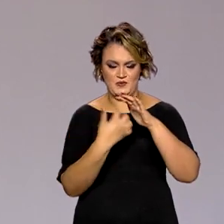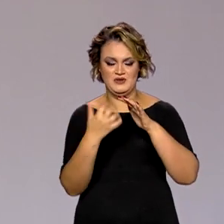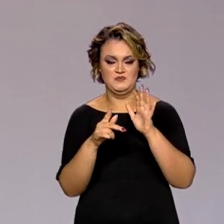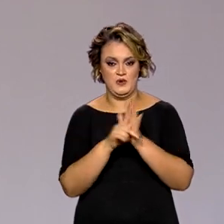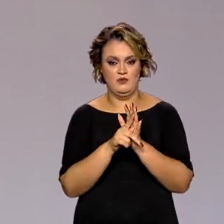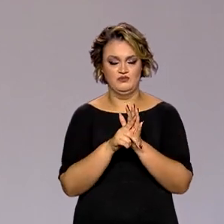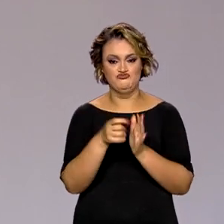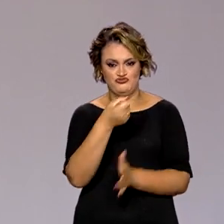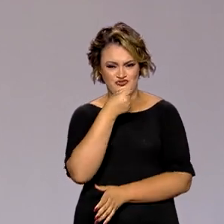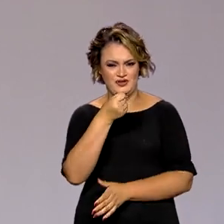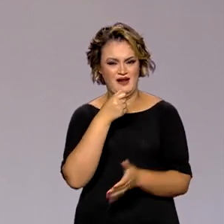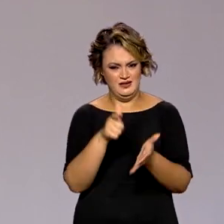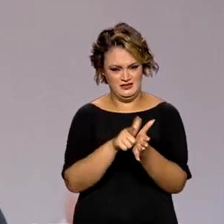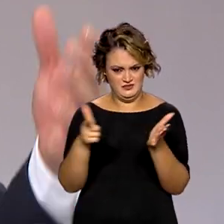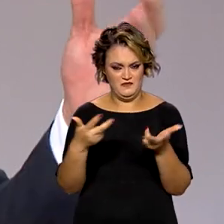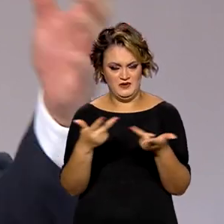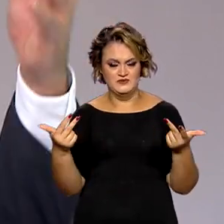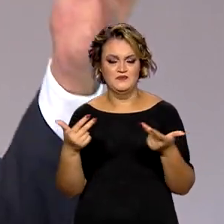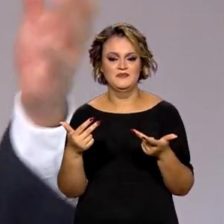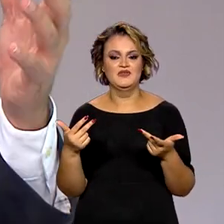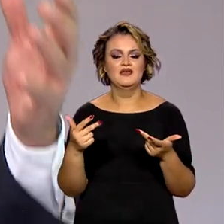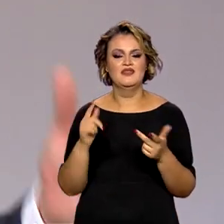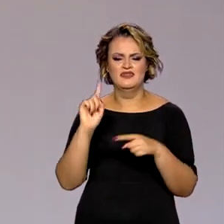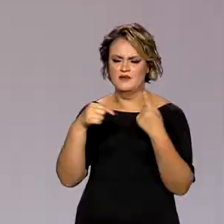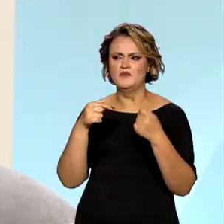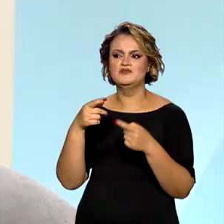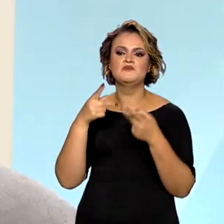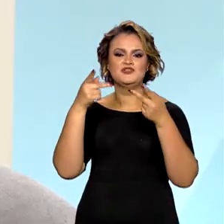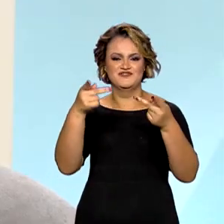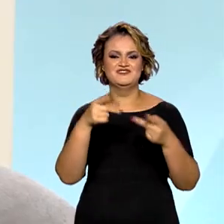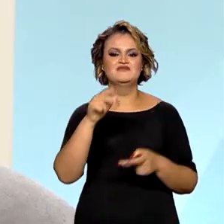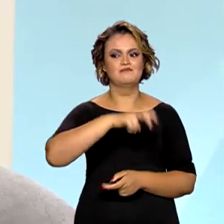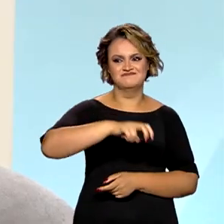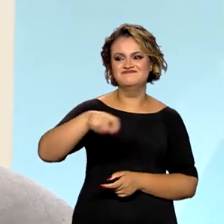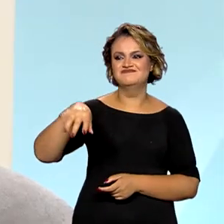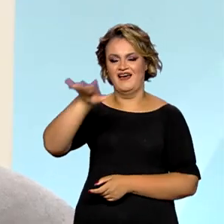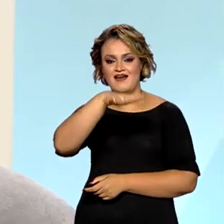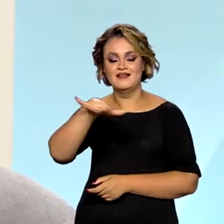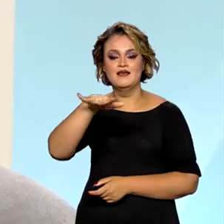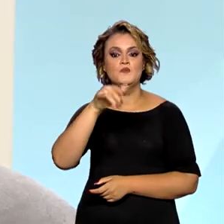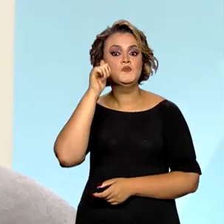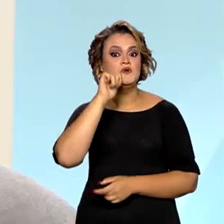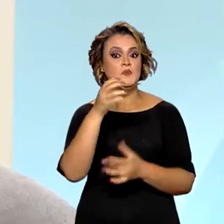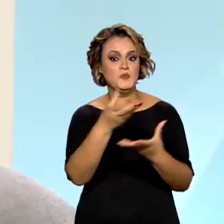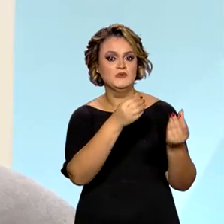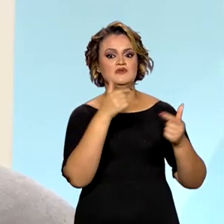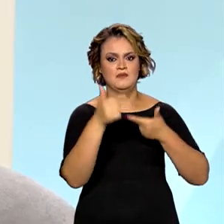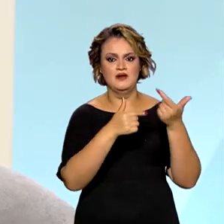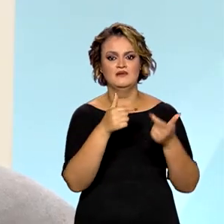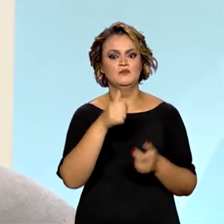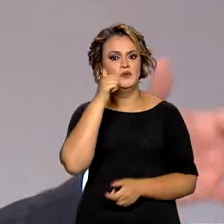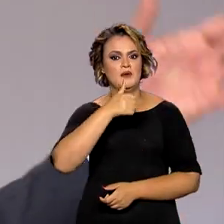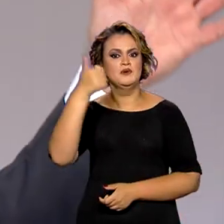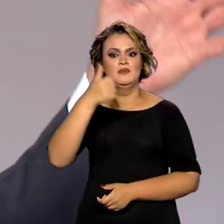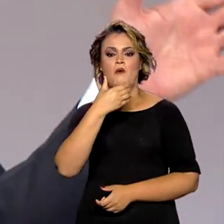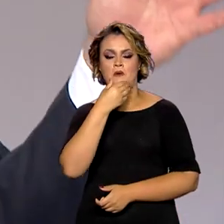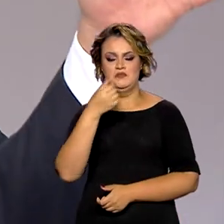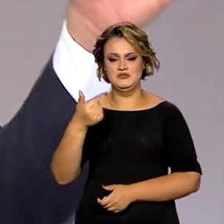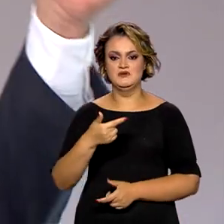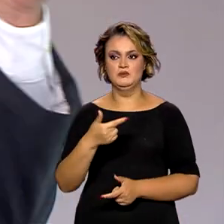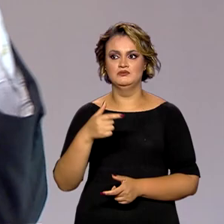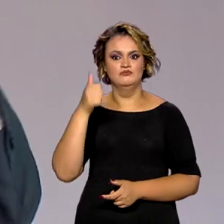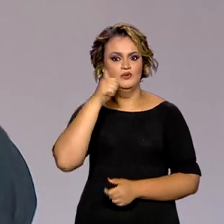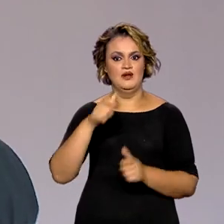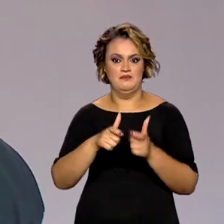e na nossa redação, depois a senhora pode dar um pulo conosco ali, e tem muitas mulheres, mais mulheres do que homens. De uma certa